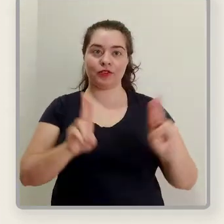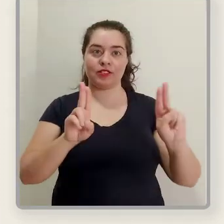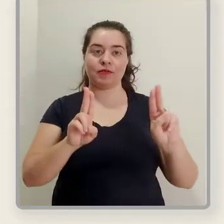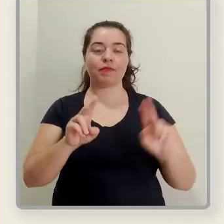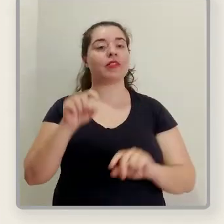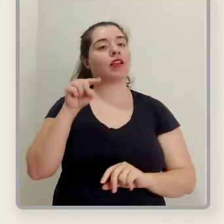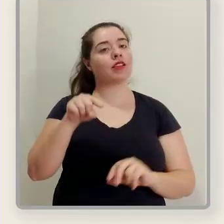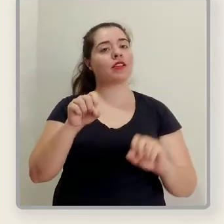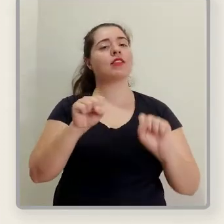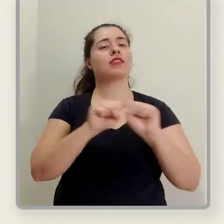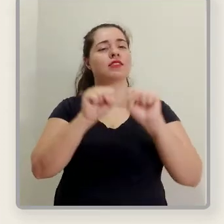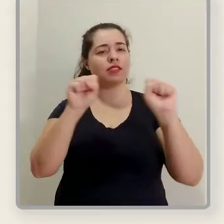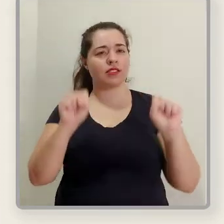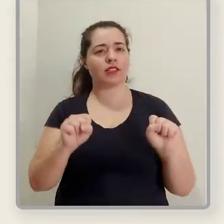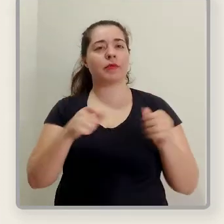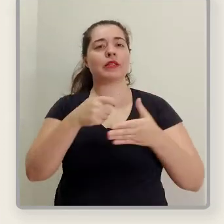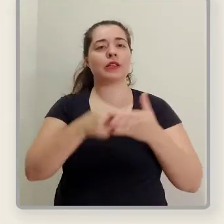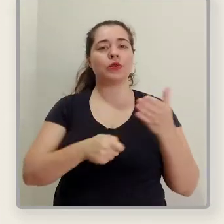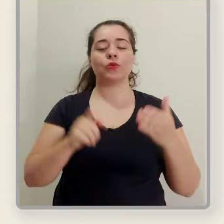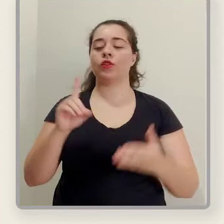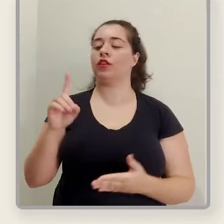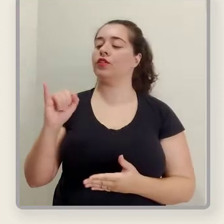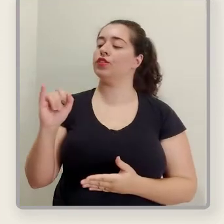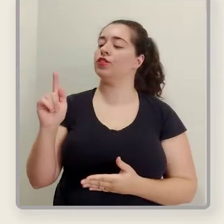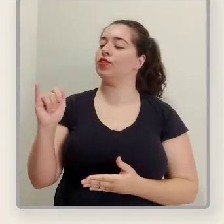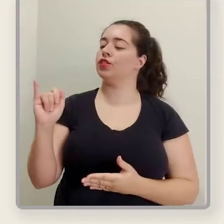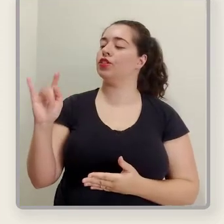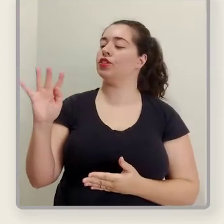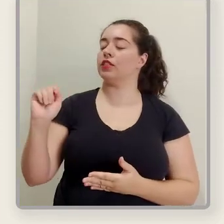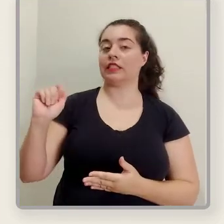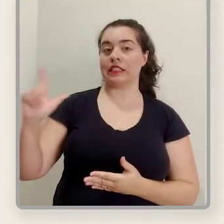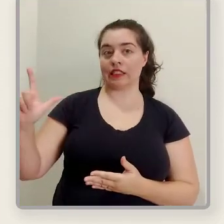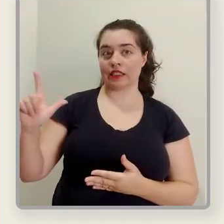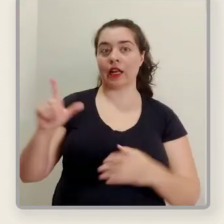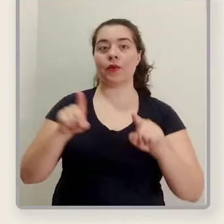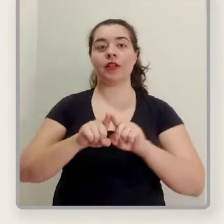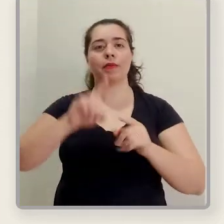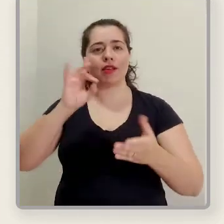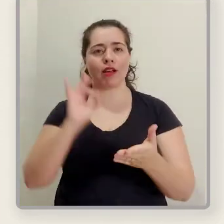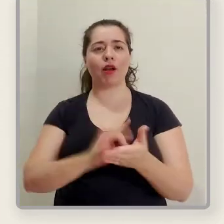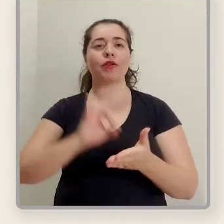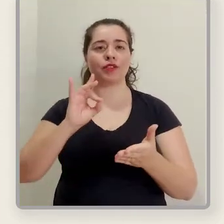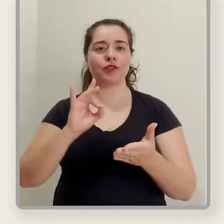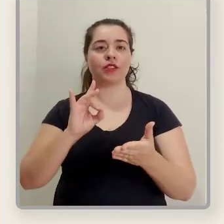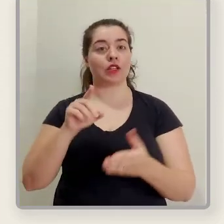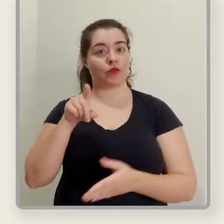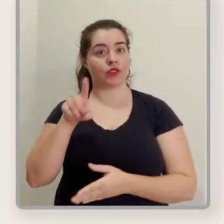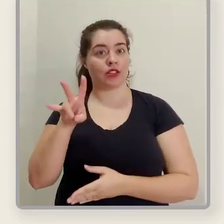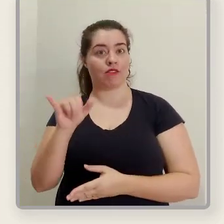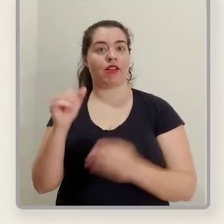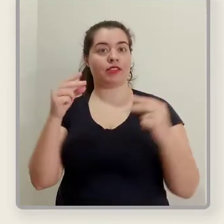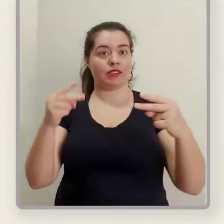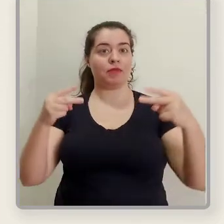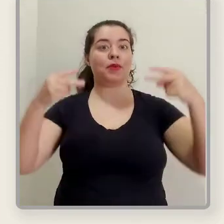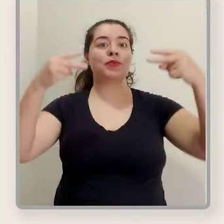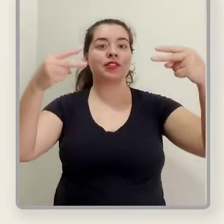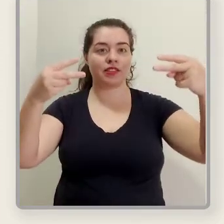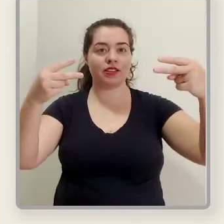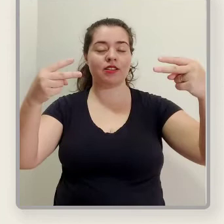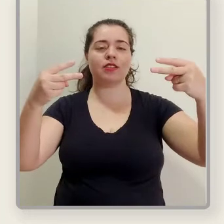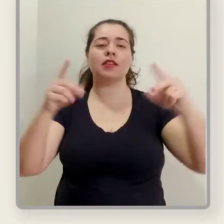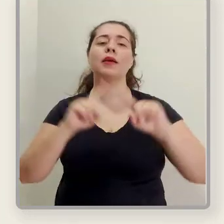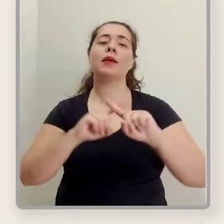AssinaUFSC, que é o sistema de assinatura digital e autenticação certificada. Vocês